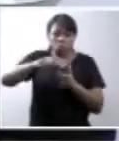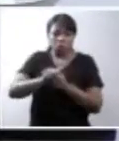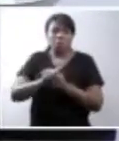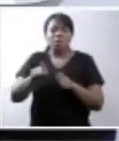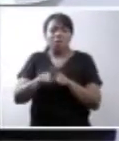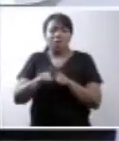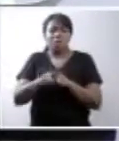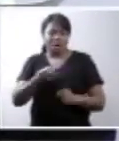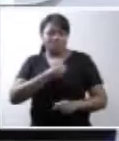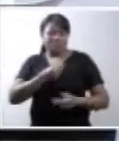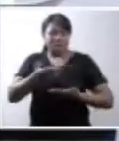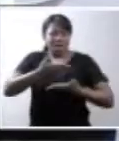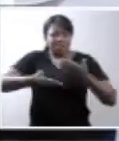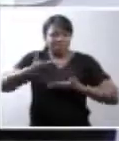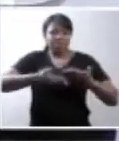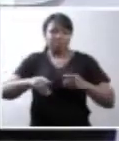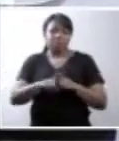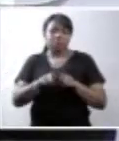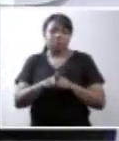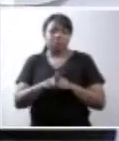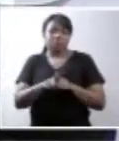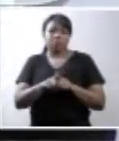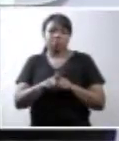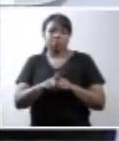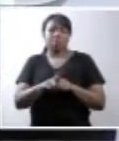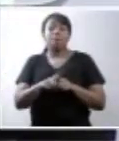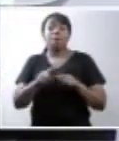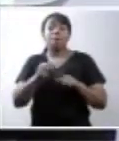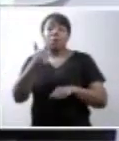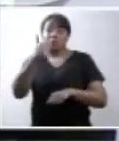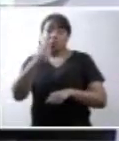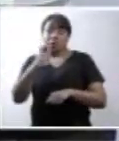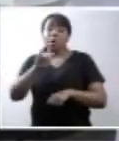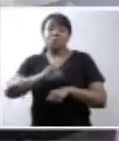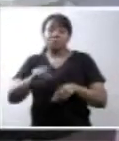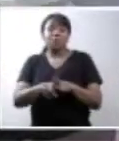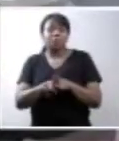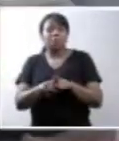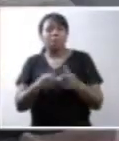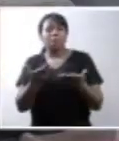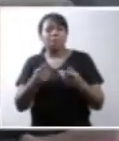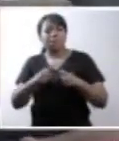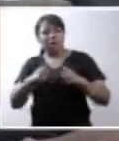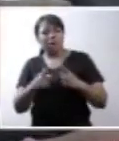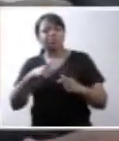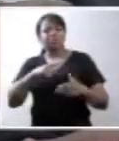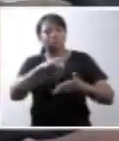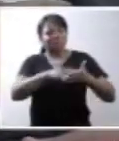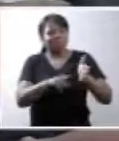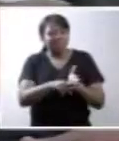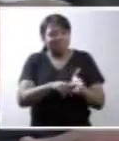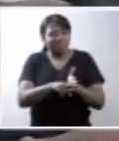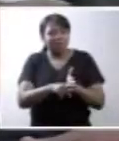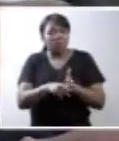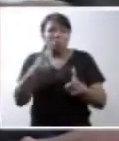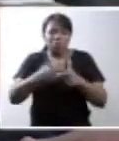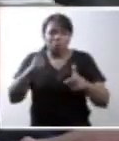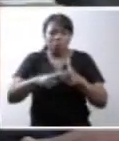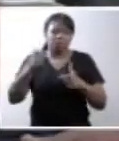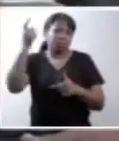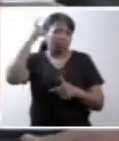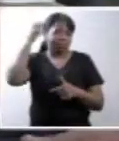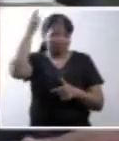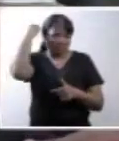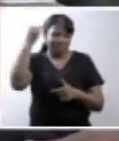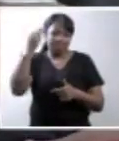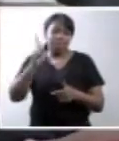relacional, interpretativa e simbólica. Embora se refiram aos conceitos com diagnóstico de ginecefalia fetal como